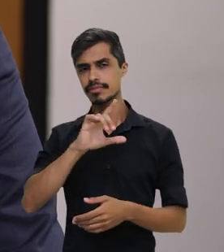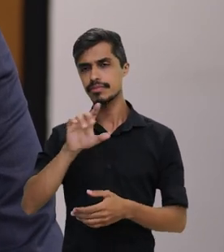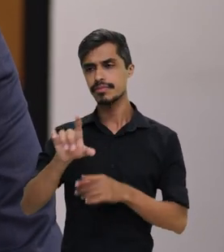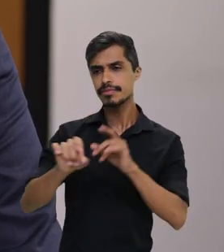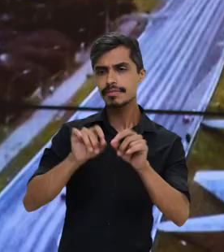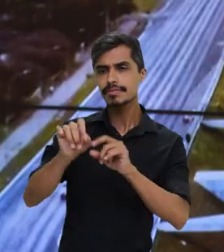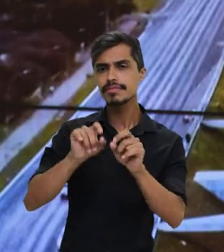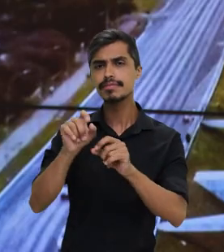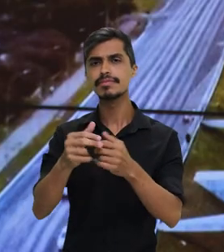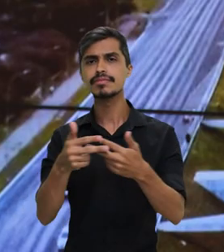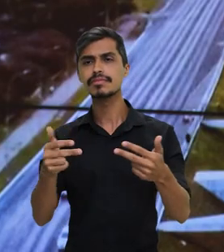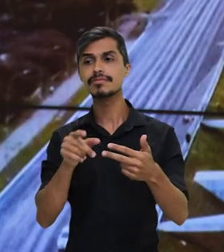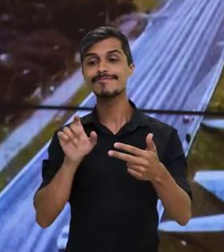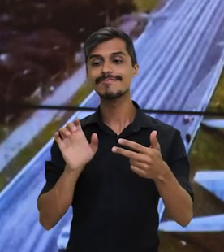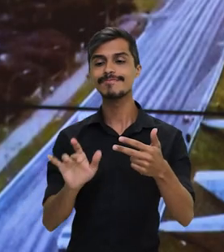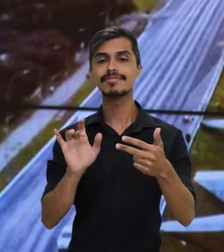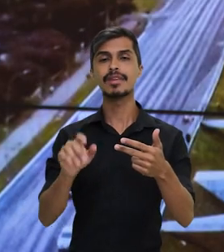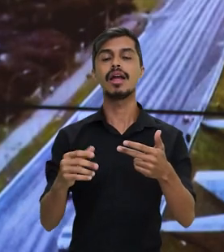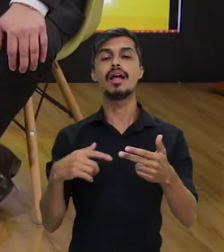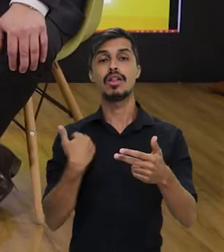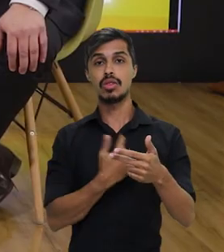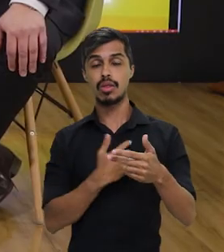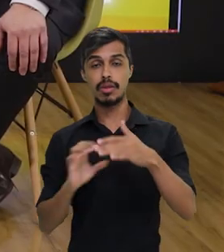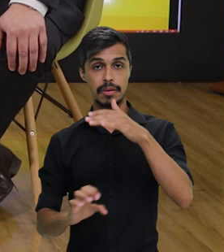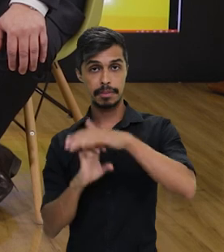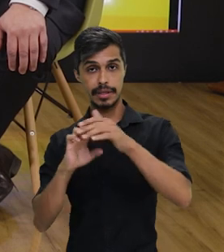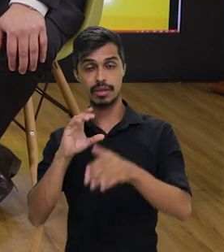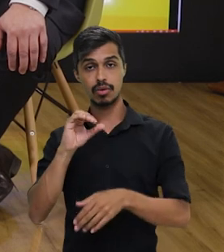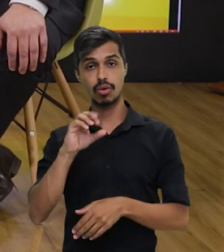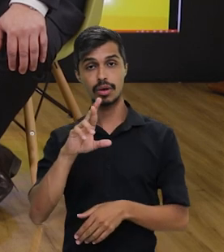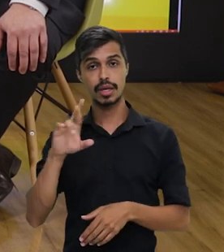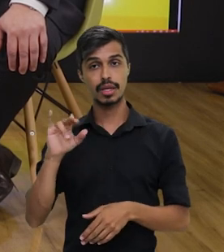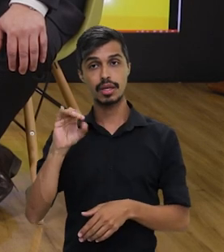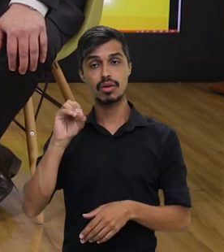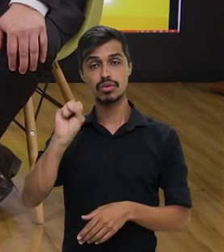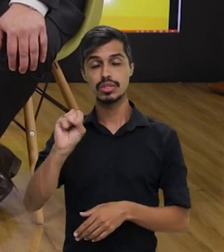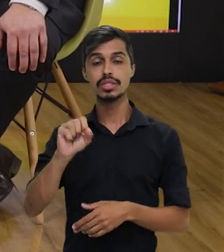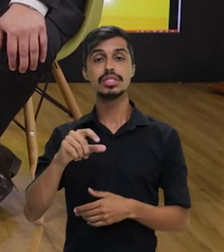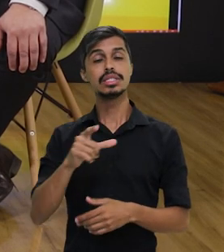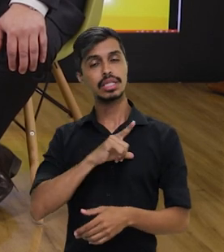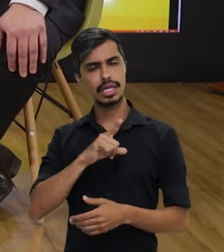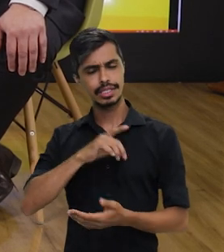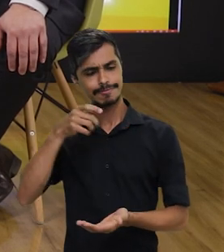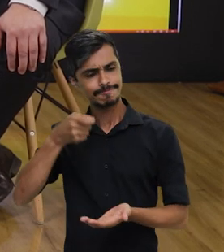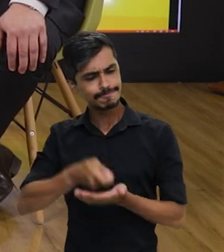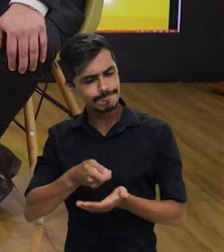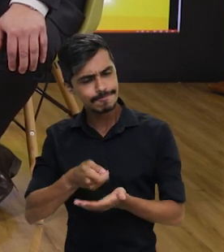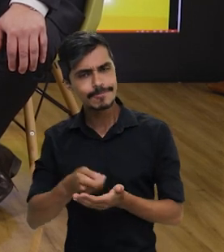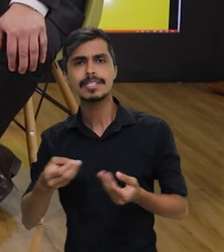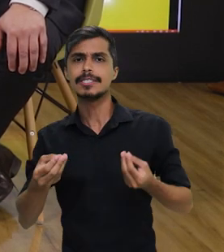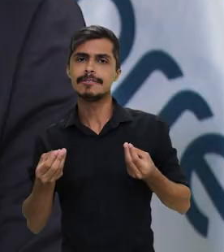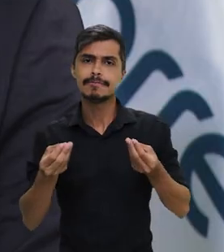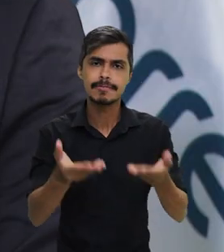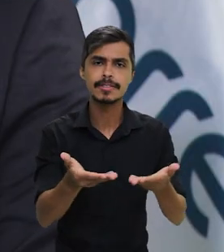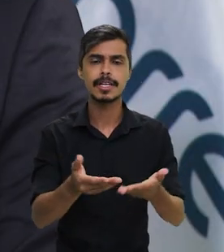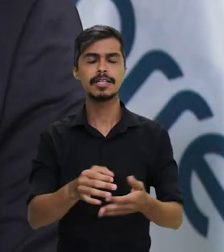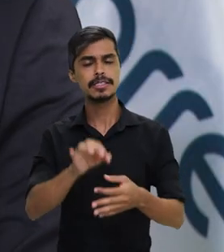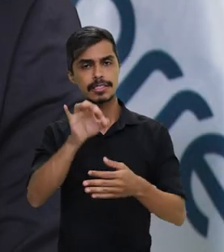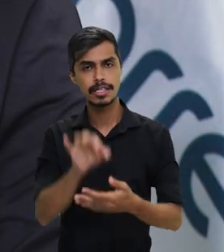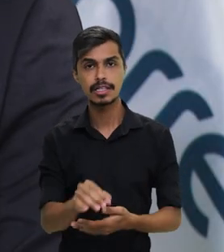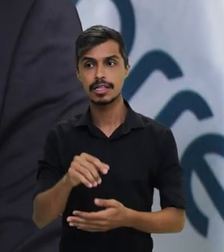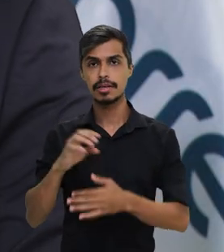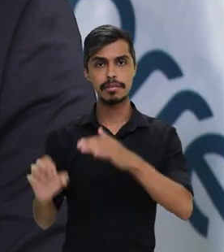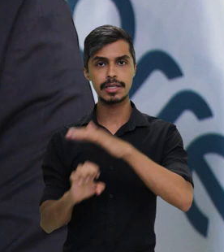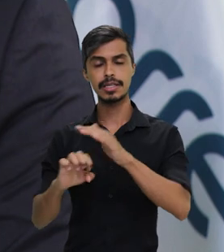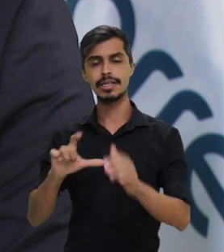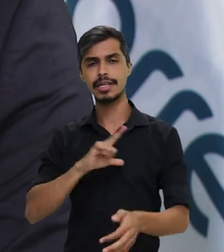selecionam o produto, selecionam os Correios. Porque os Correios, eles terão a garantia de entrega, terão a garantia de que eles estão trabalhando com uma